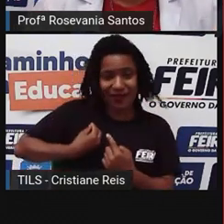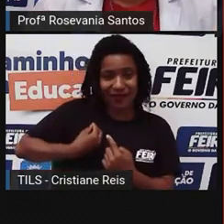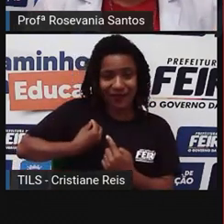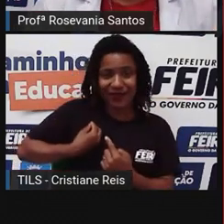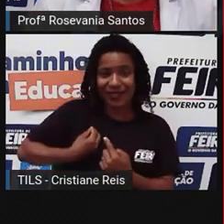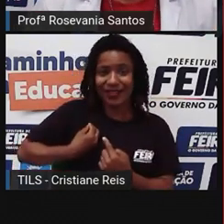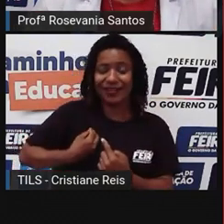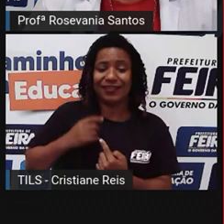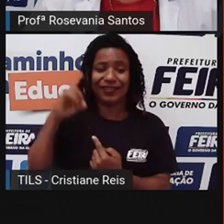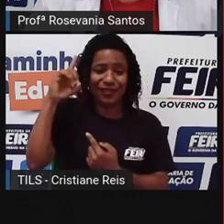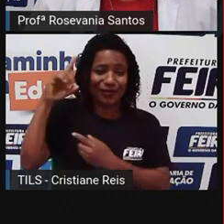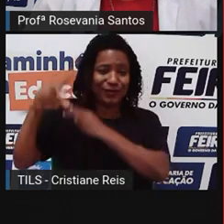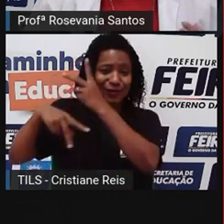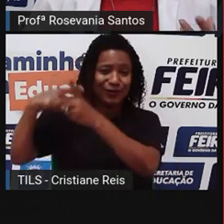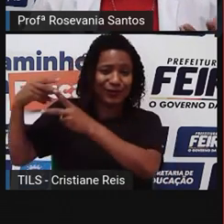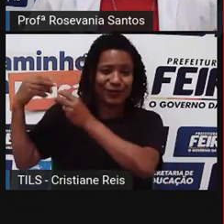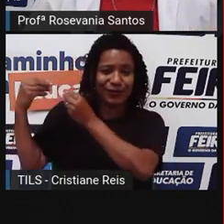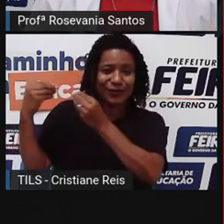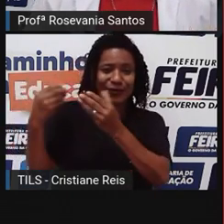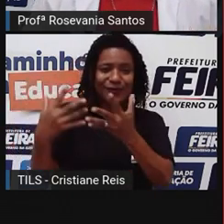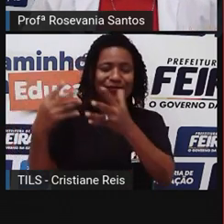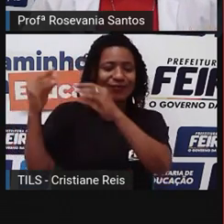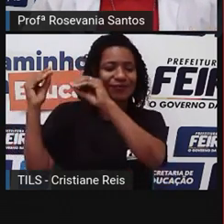todo dia, quando a gente acorda, que você respira,